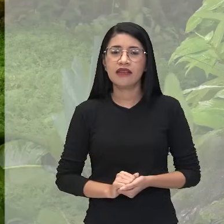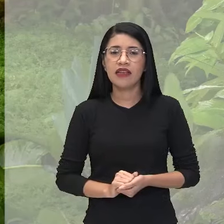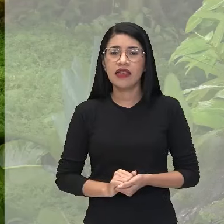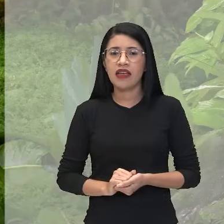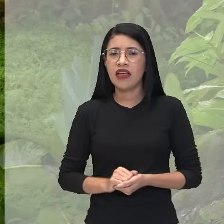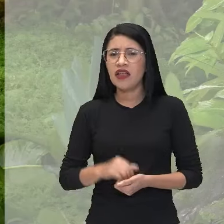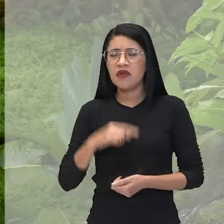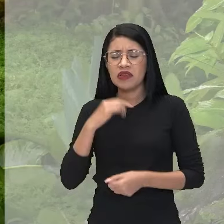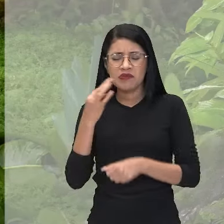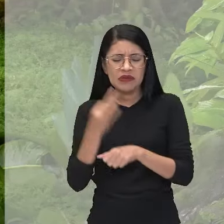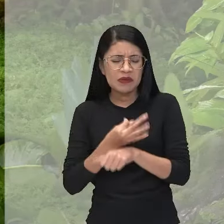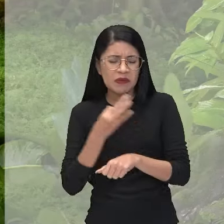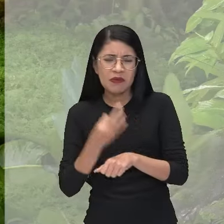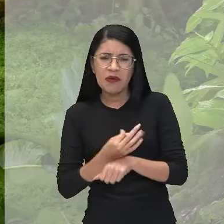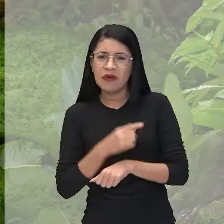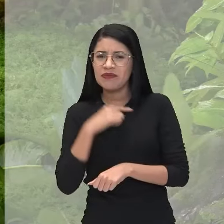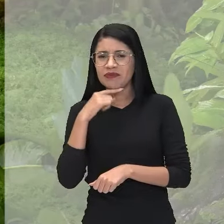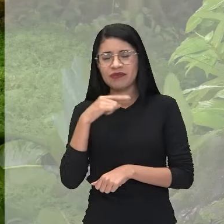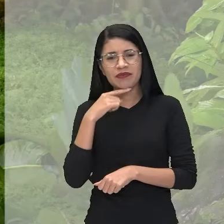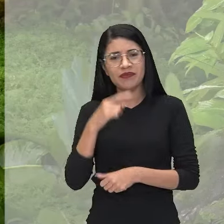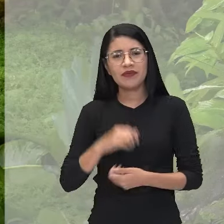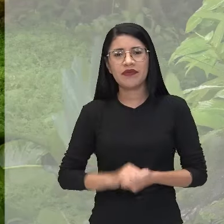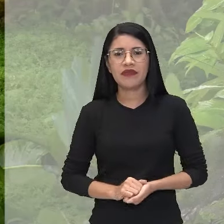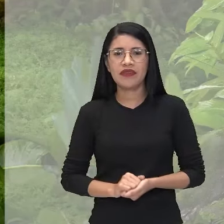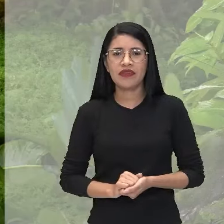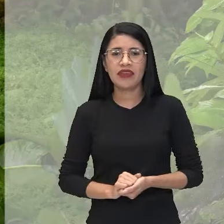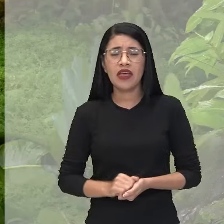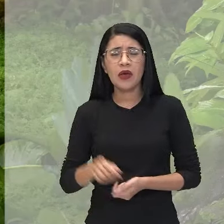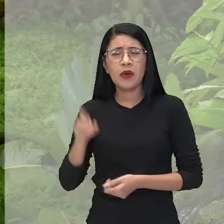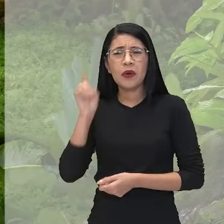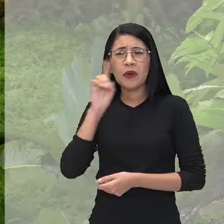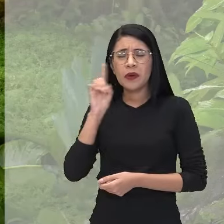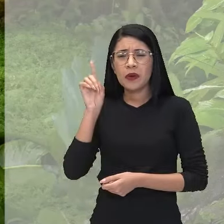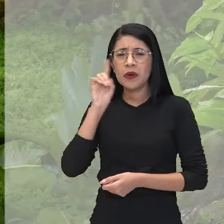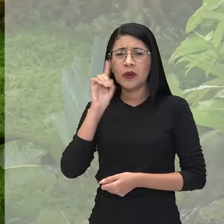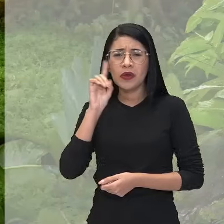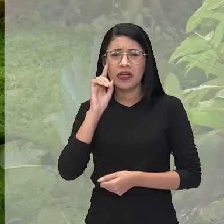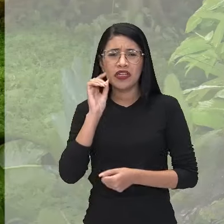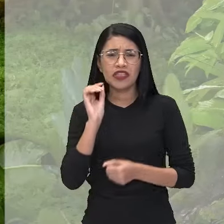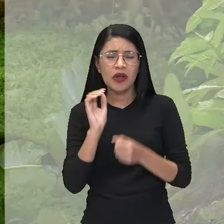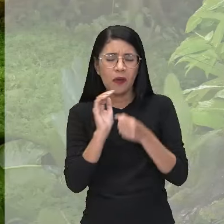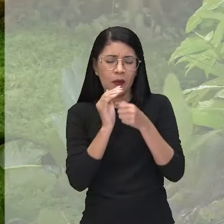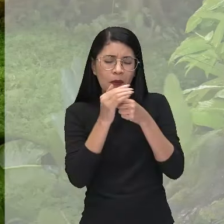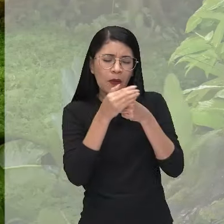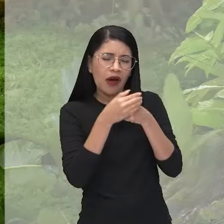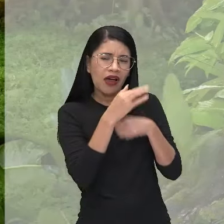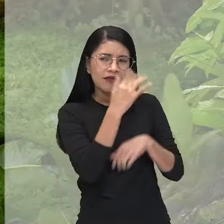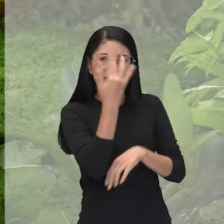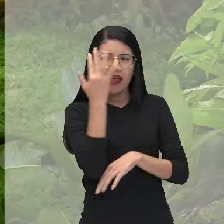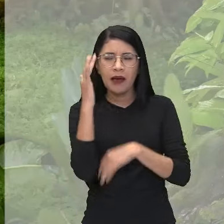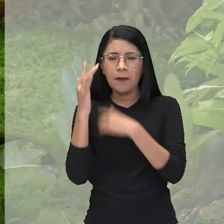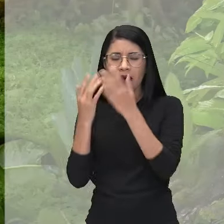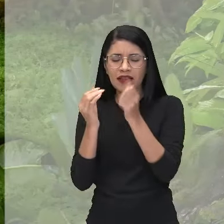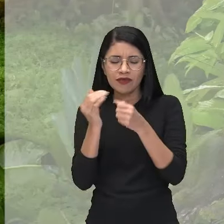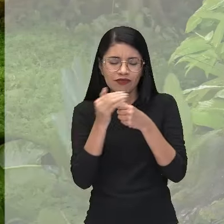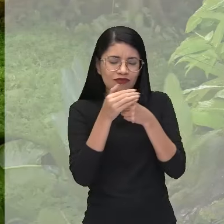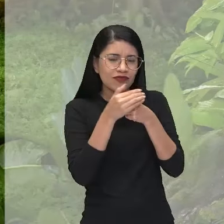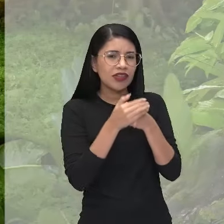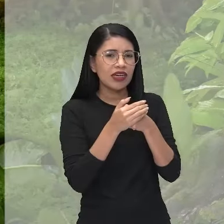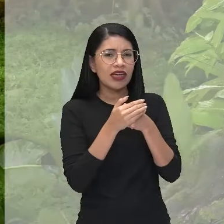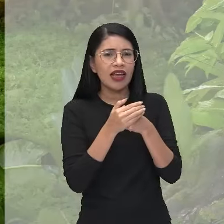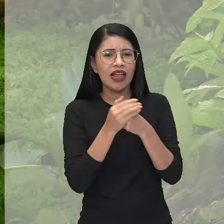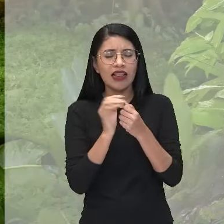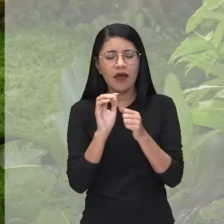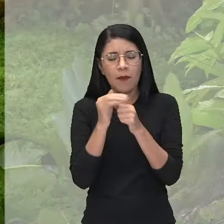não aguento mais. Passo os meus dias escondidas na mata, todo